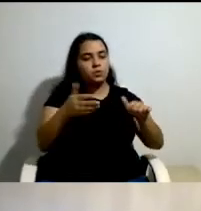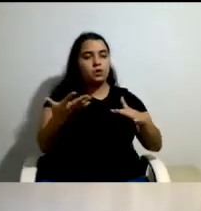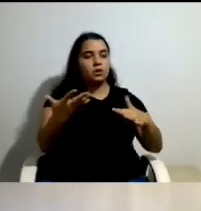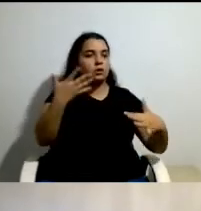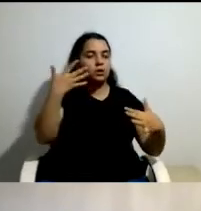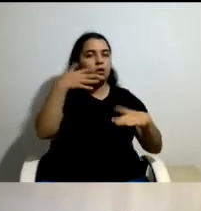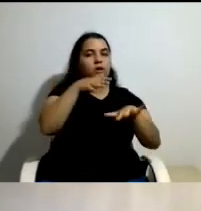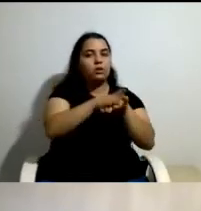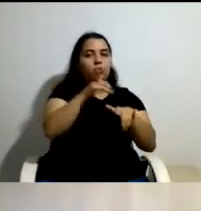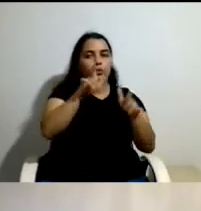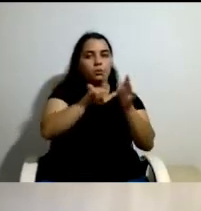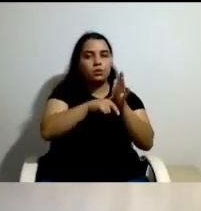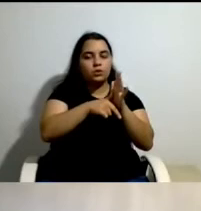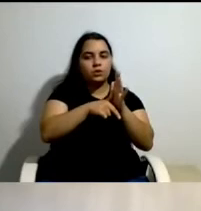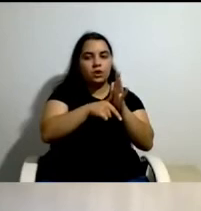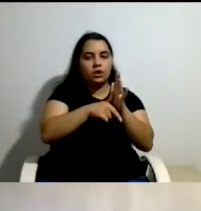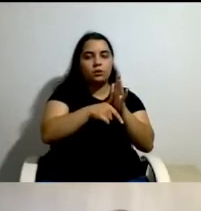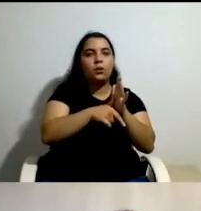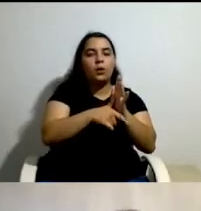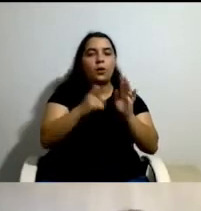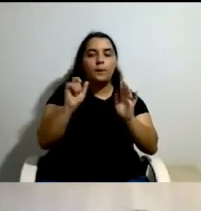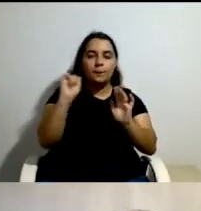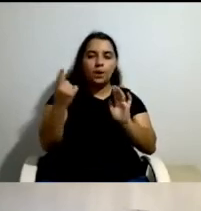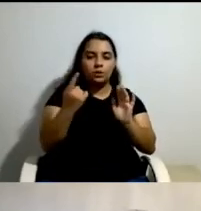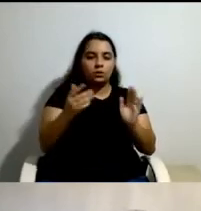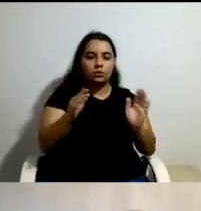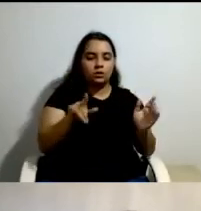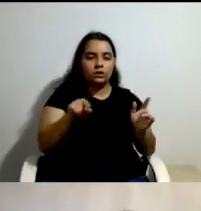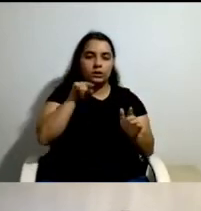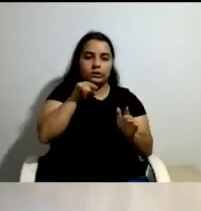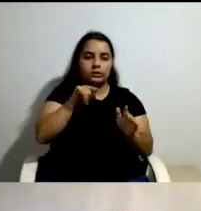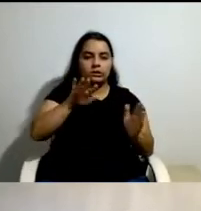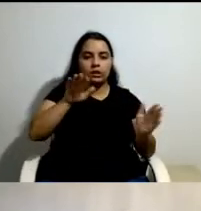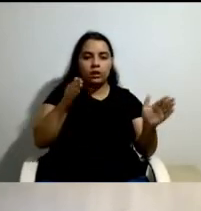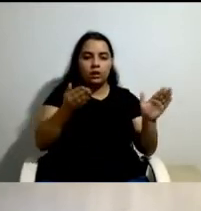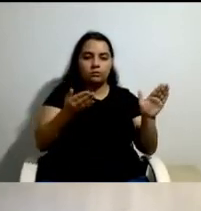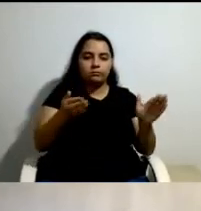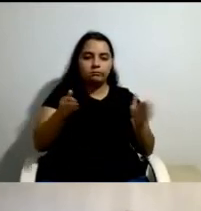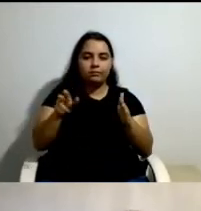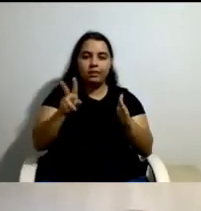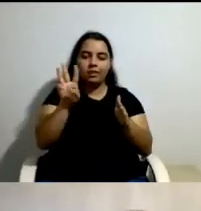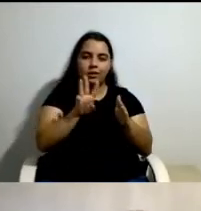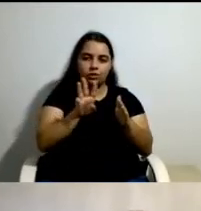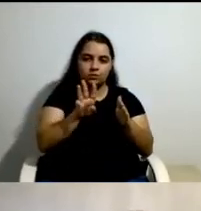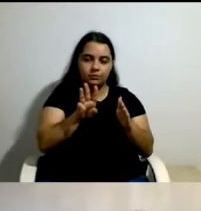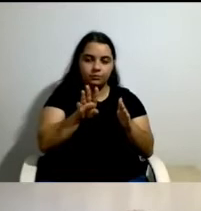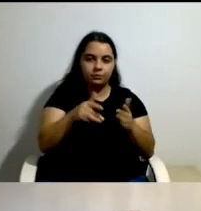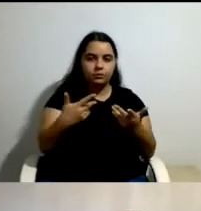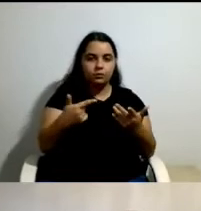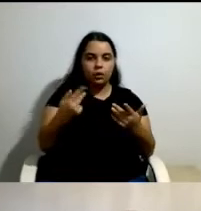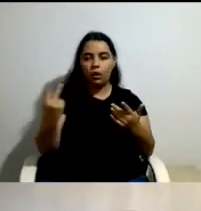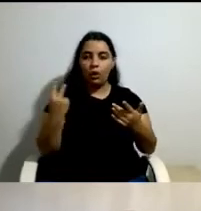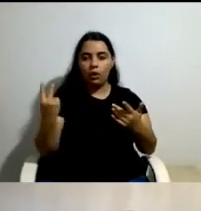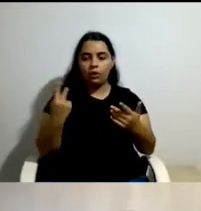piloto que é o trabalho do eixo 3. Eu e a Mónica vamos centrar-nos apenas na análise, fazer a avaliação final